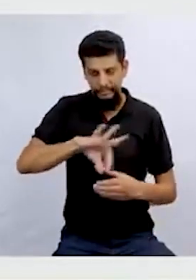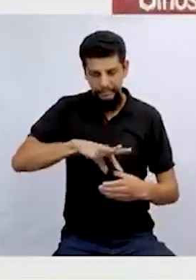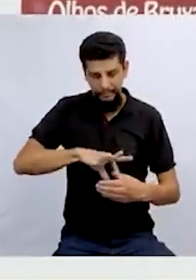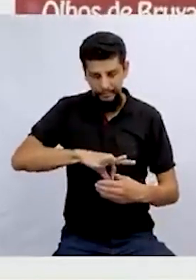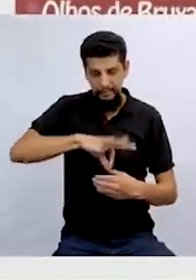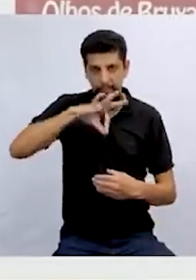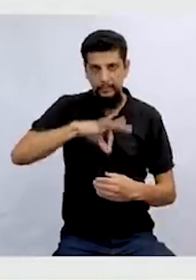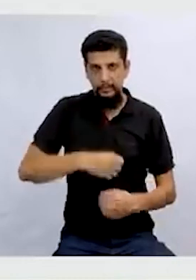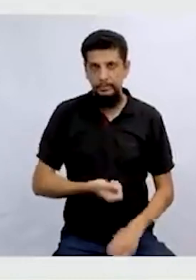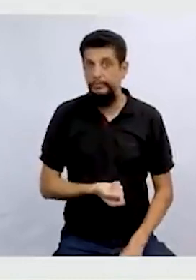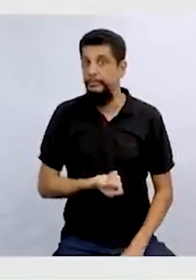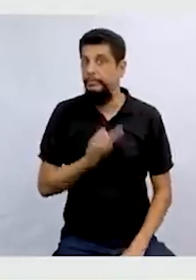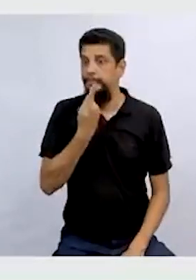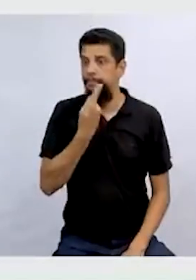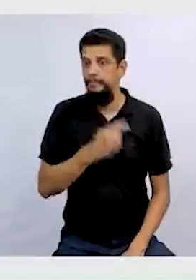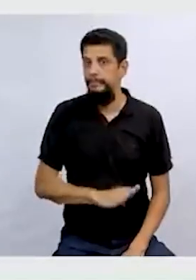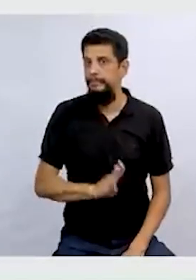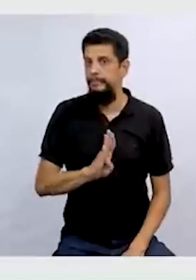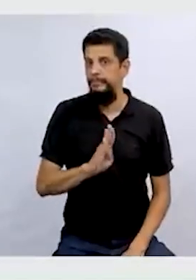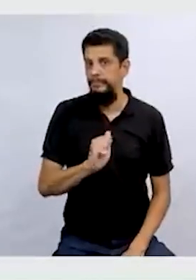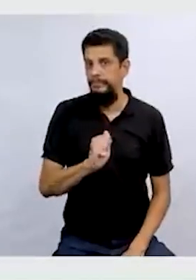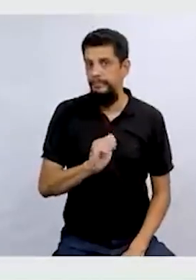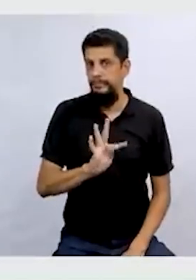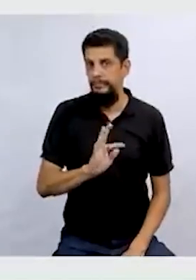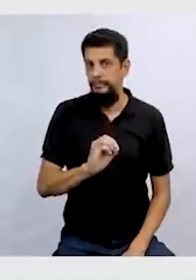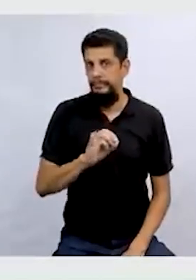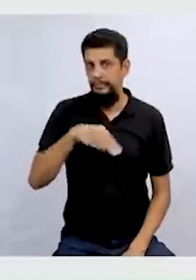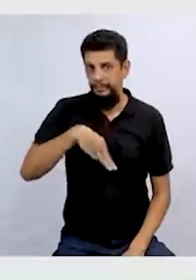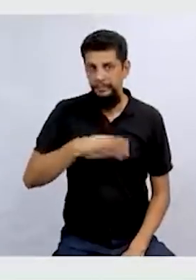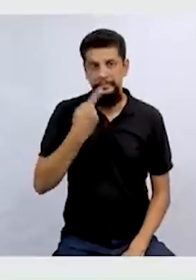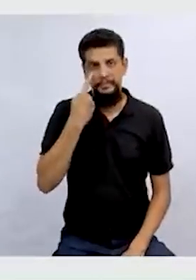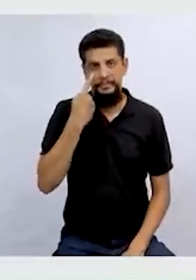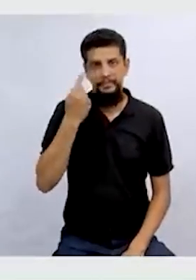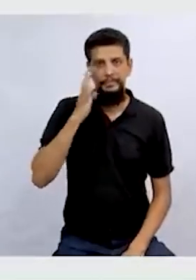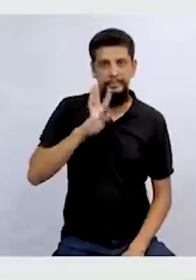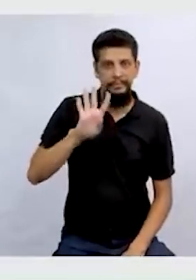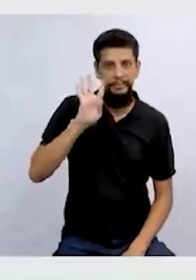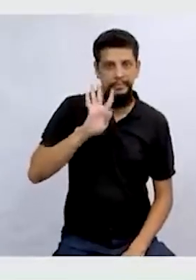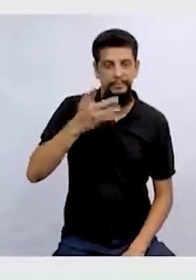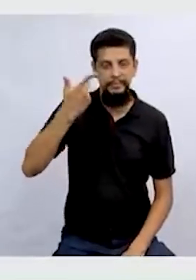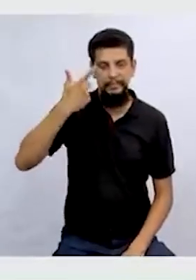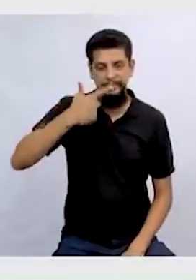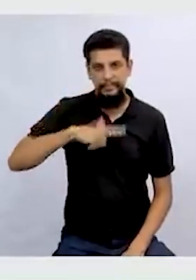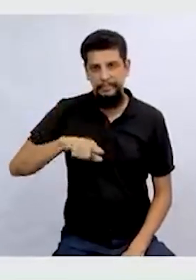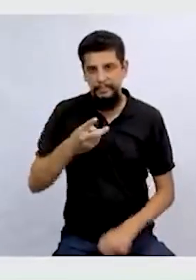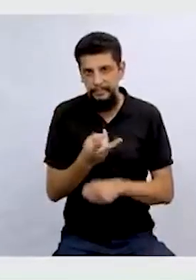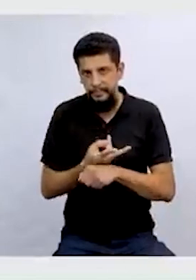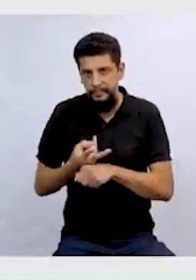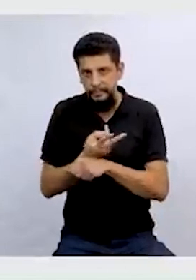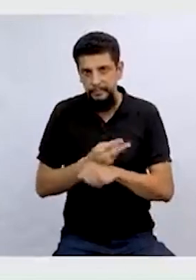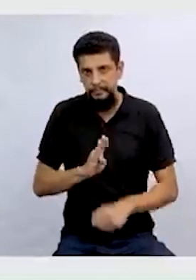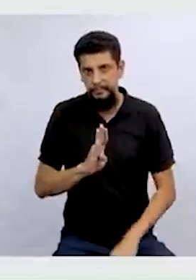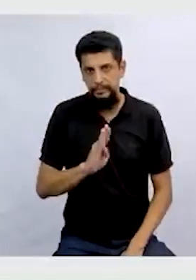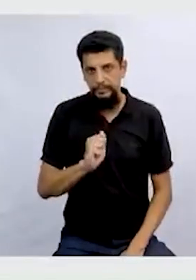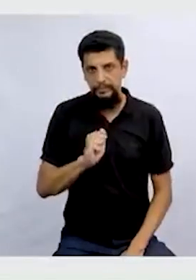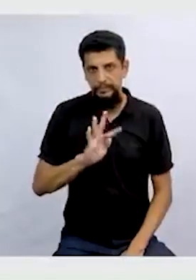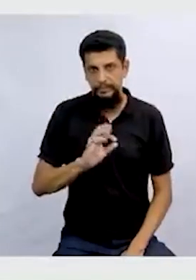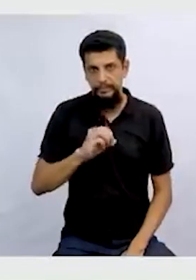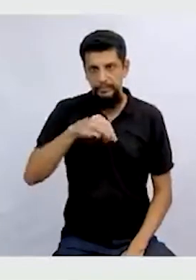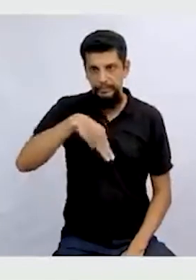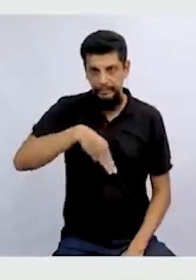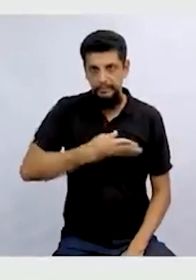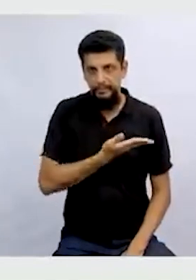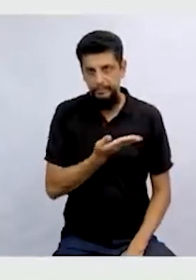sortear. Opa, batom. Ai, que legal. Então agora de novo você vai procurar o batom